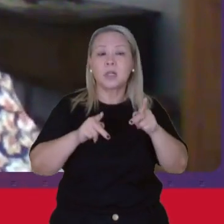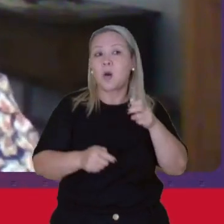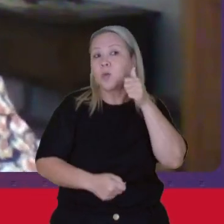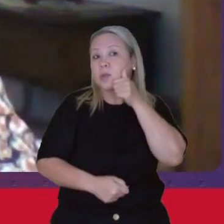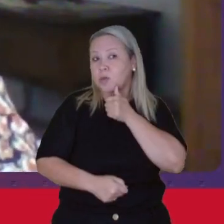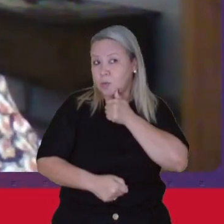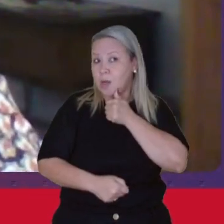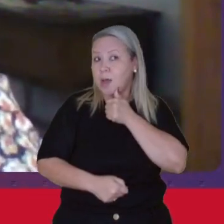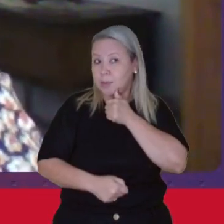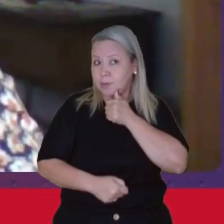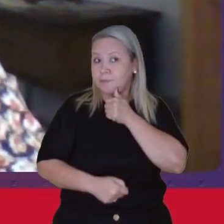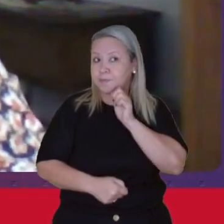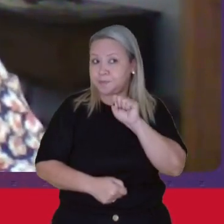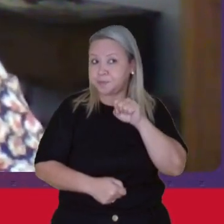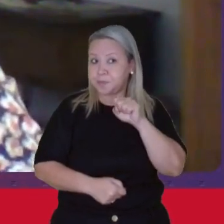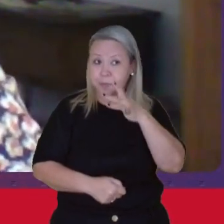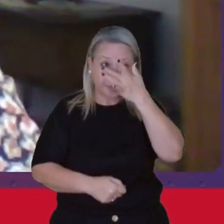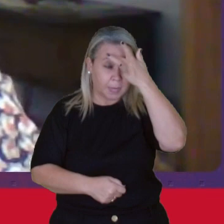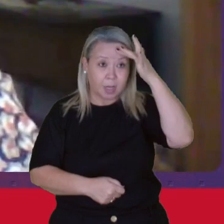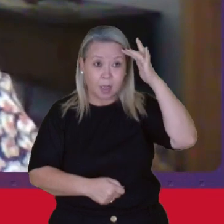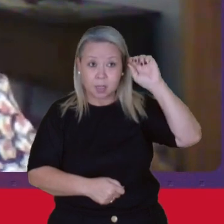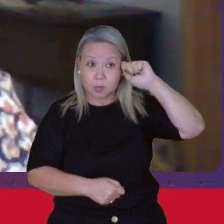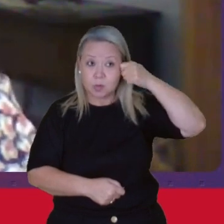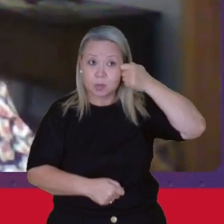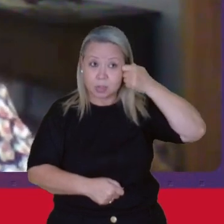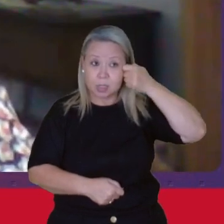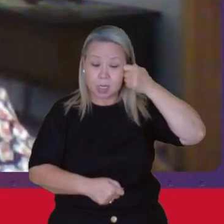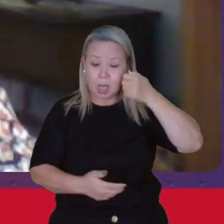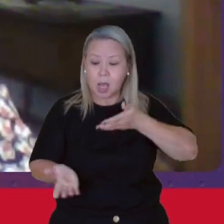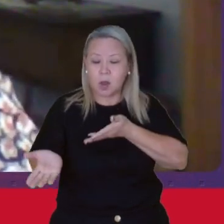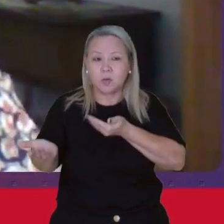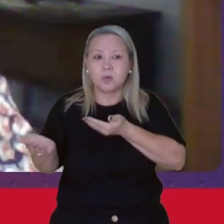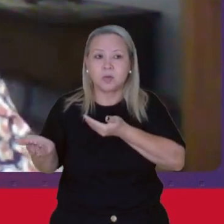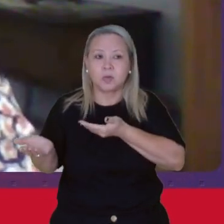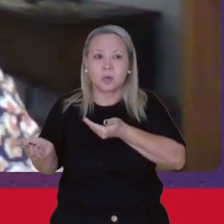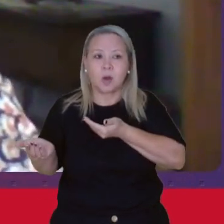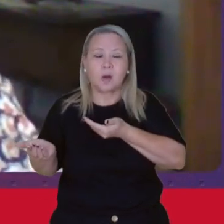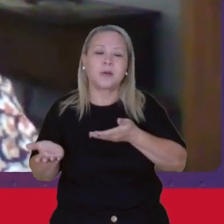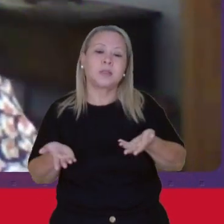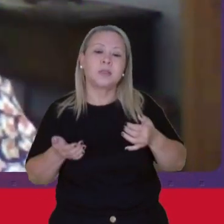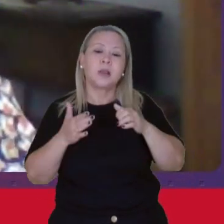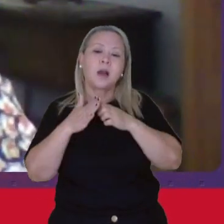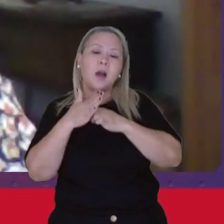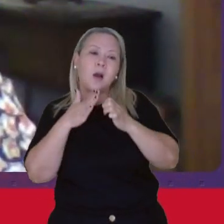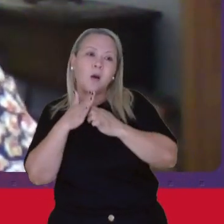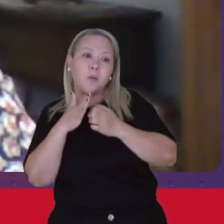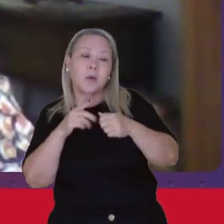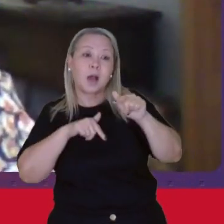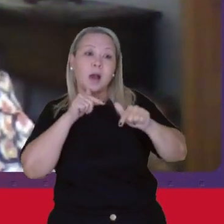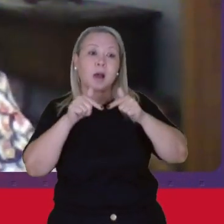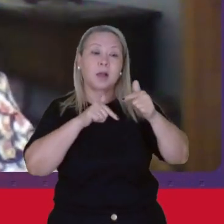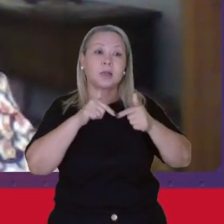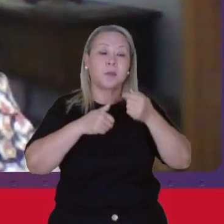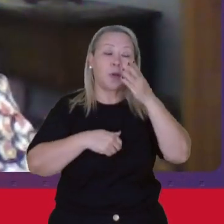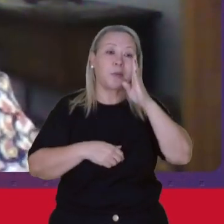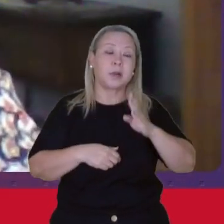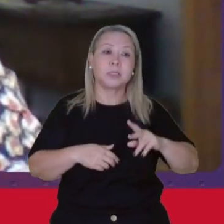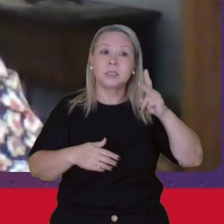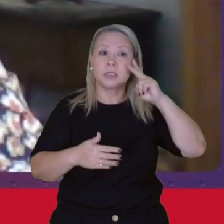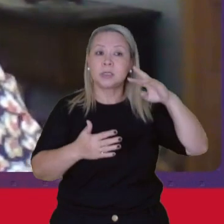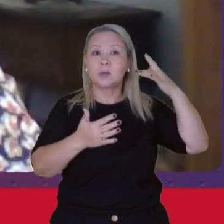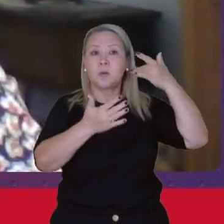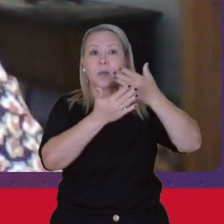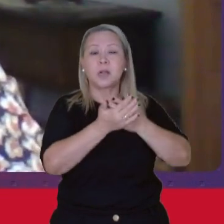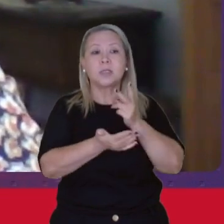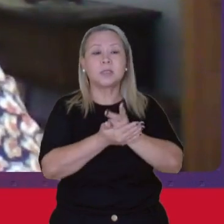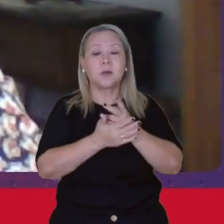mulheres, as pessoas negras e os jovens Então o mercado de trabalho brasileiro, historicamente, sempre